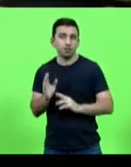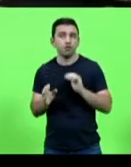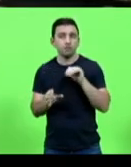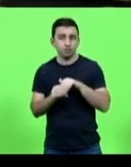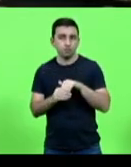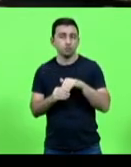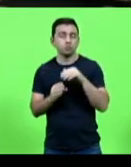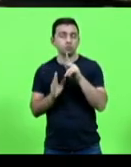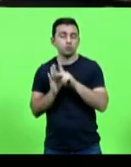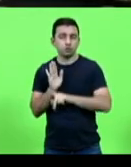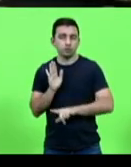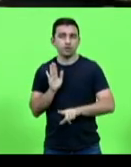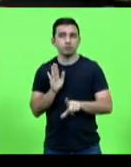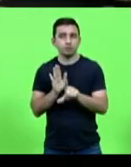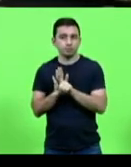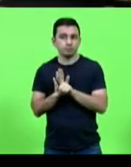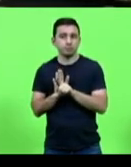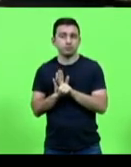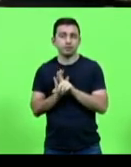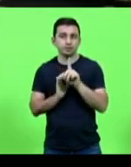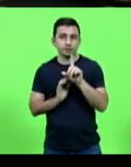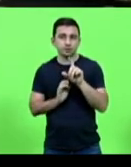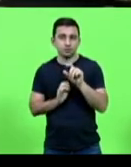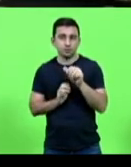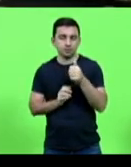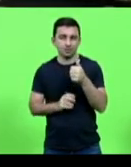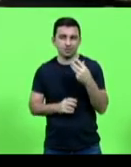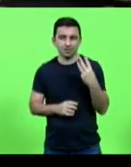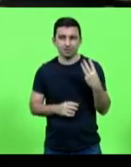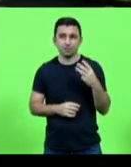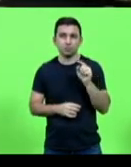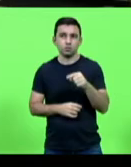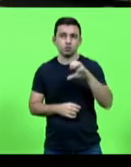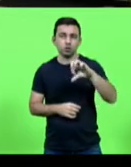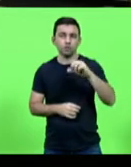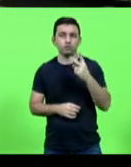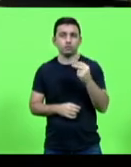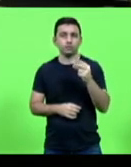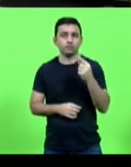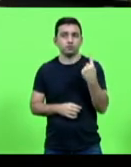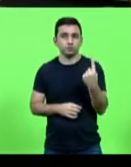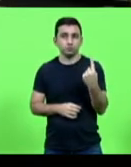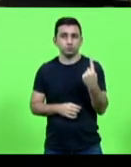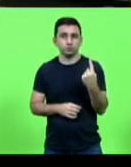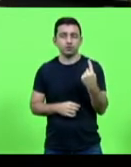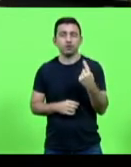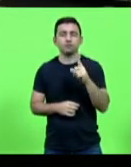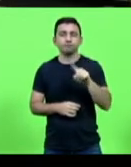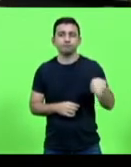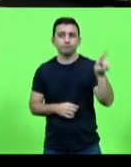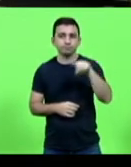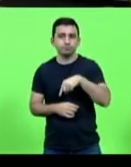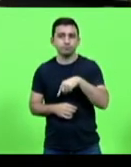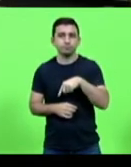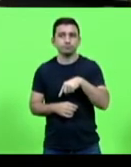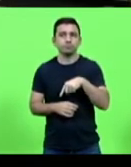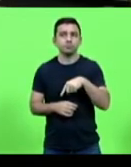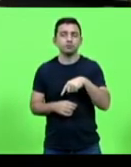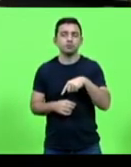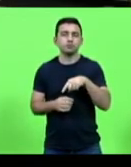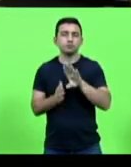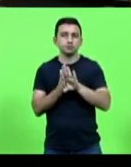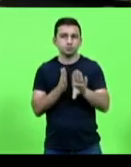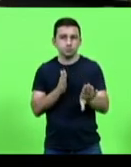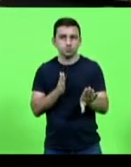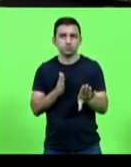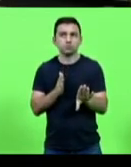de lei 113.9, 2021. Veda a retenção de descontos no pagamento